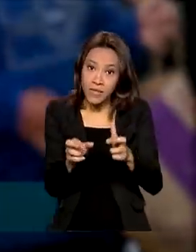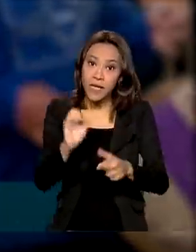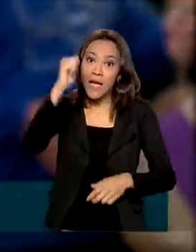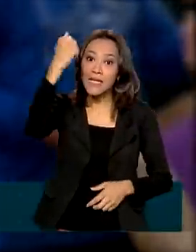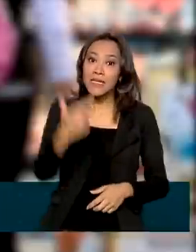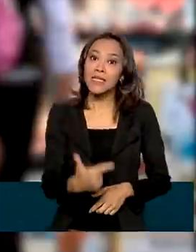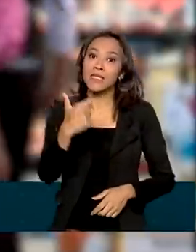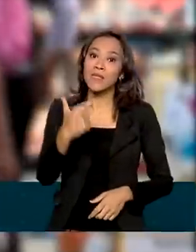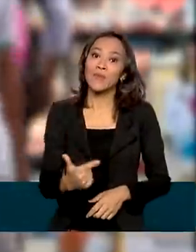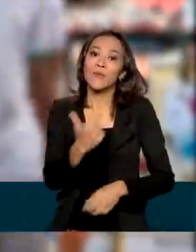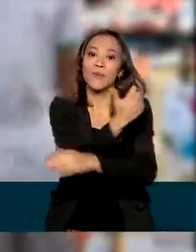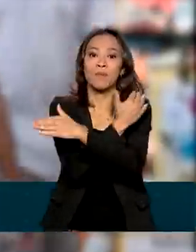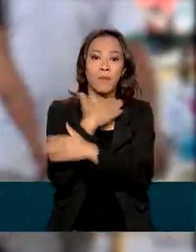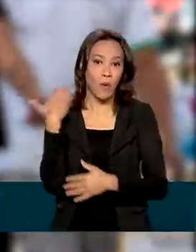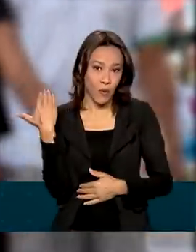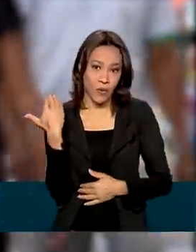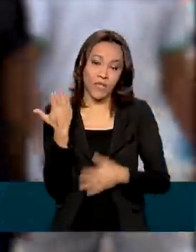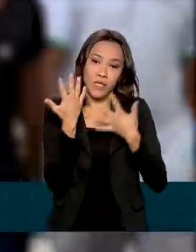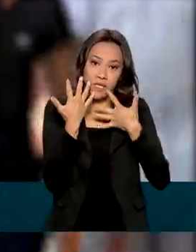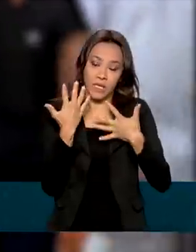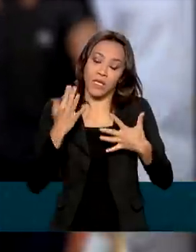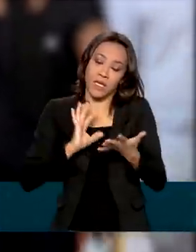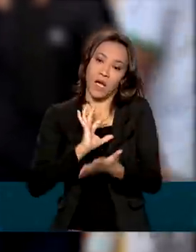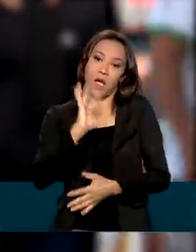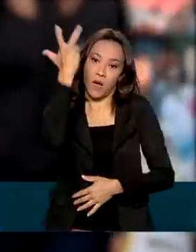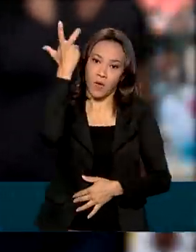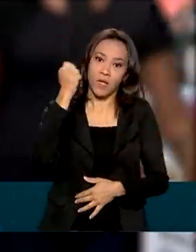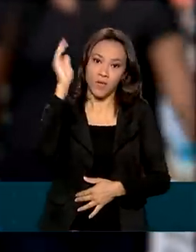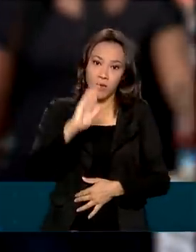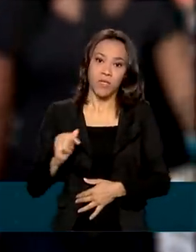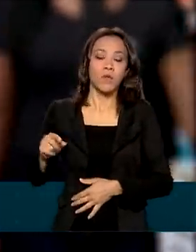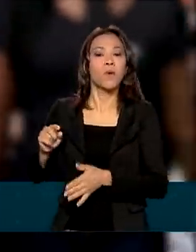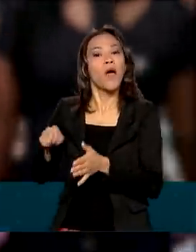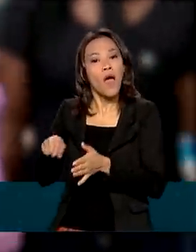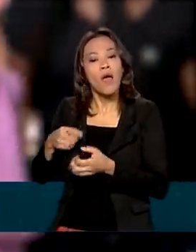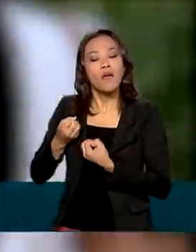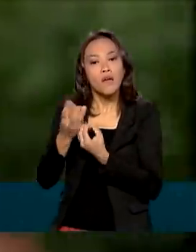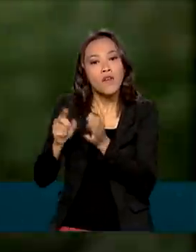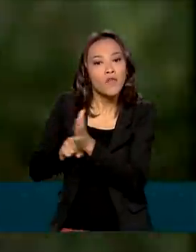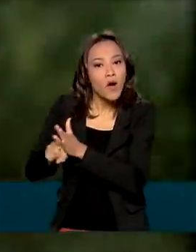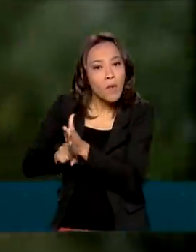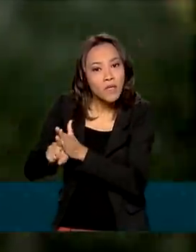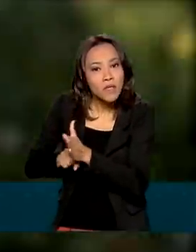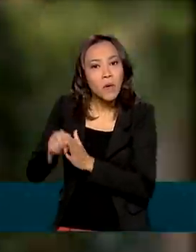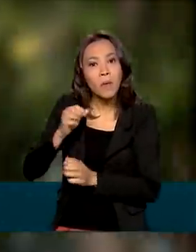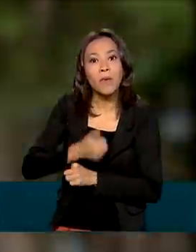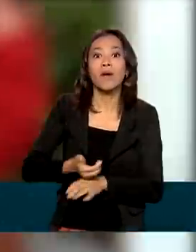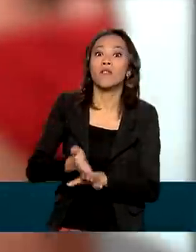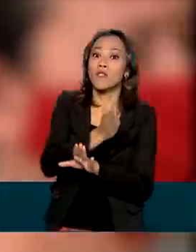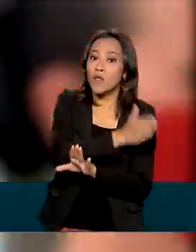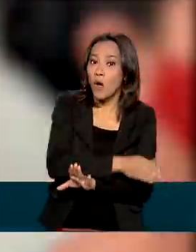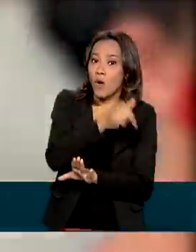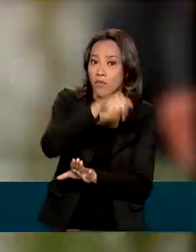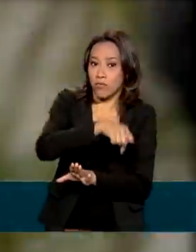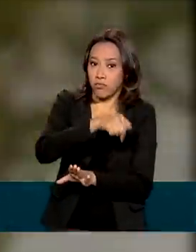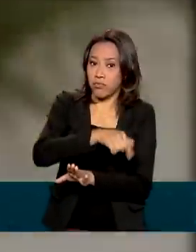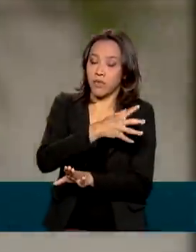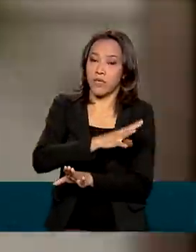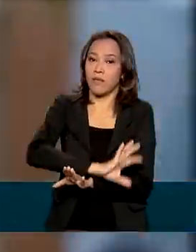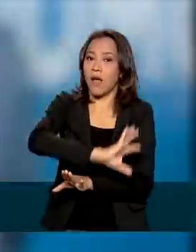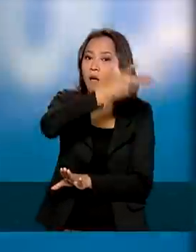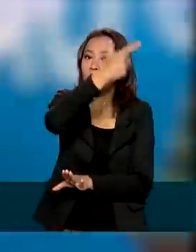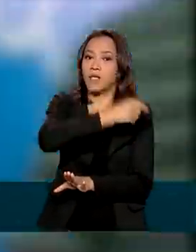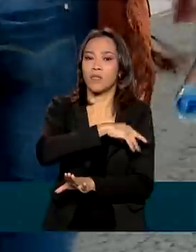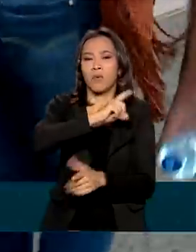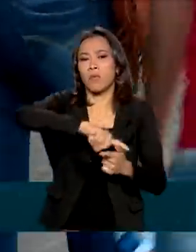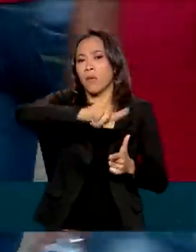morte natural no Brasil, segundo dados do Instituto Nacional do Câncer, ficando atrás apenas das mortes causadas por problemas